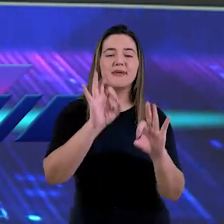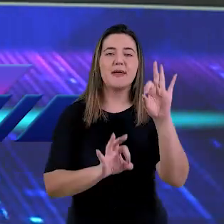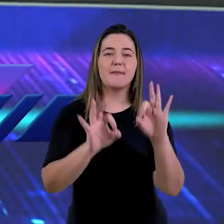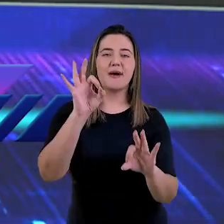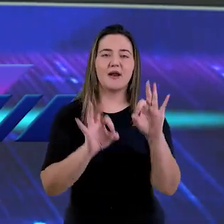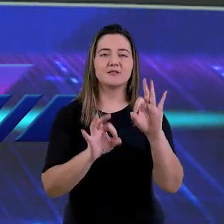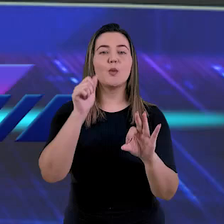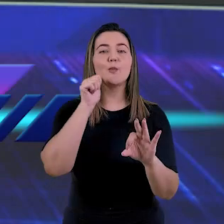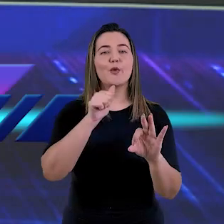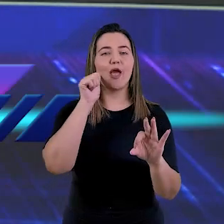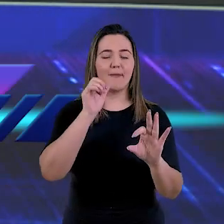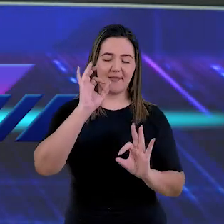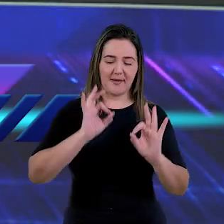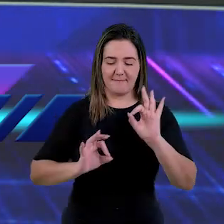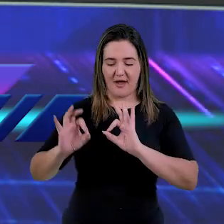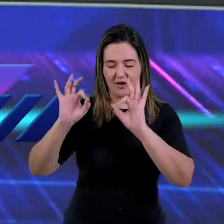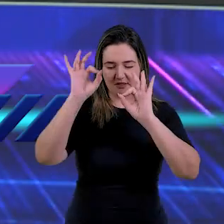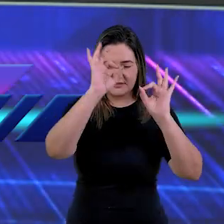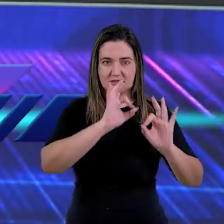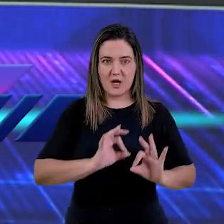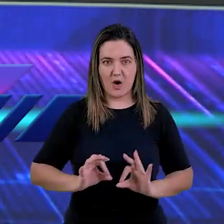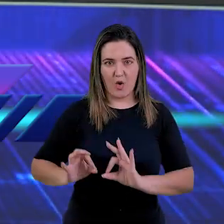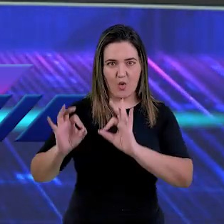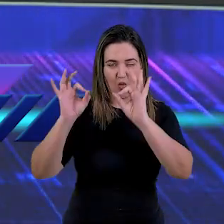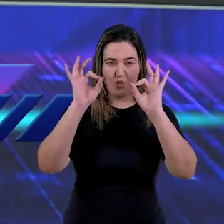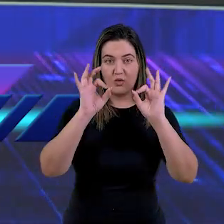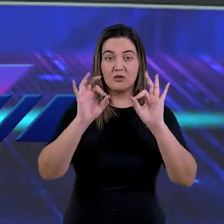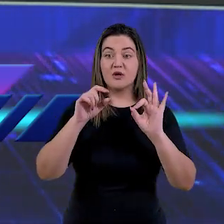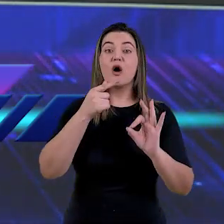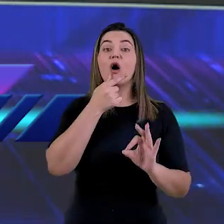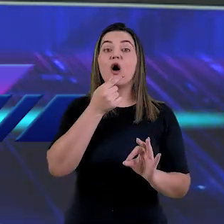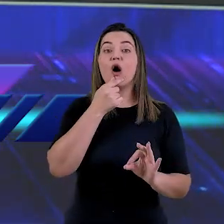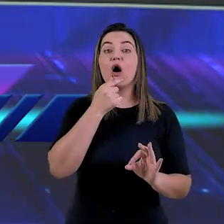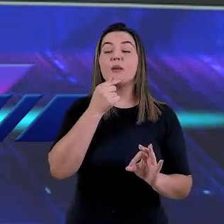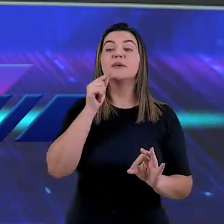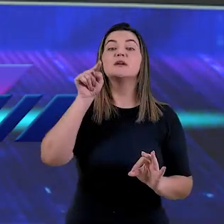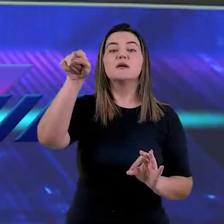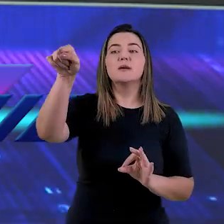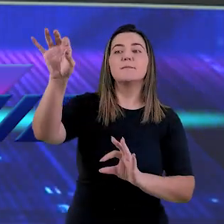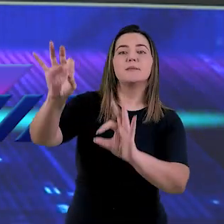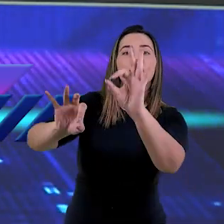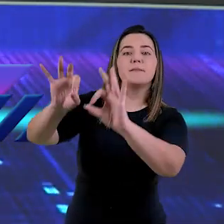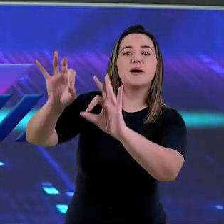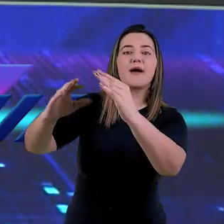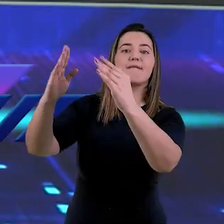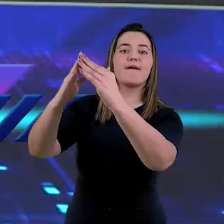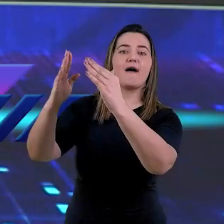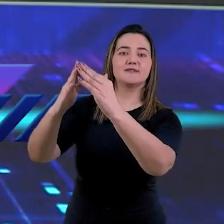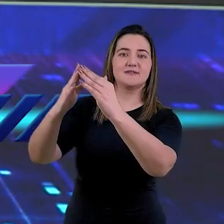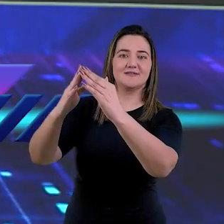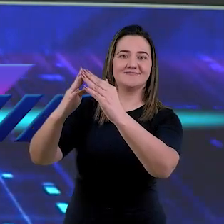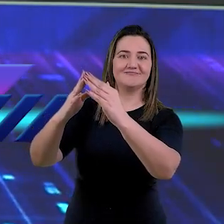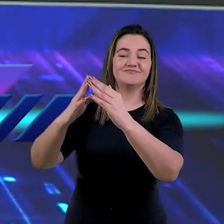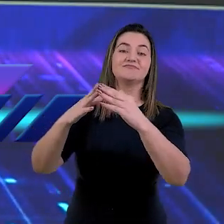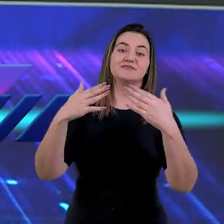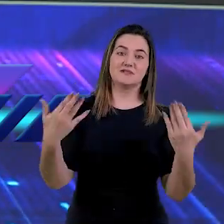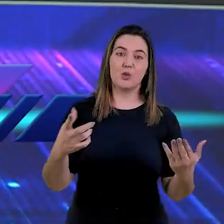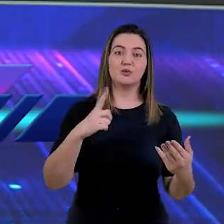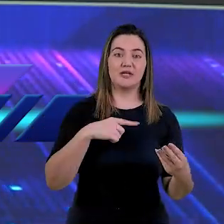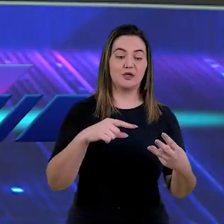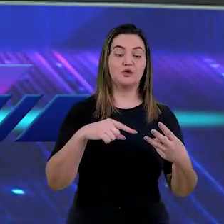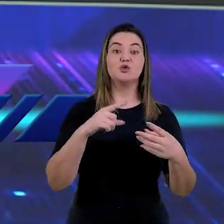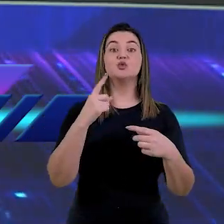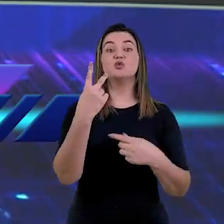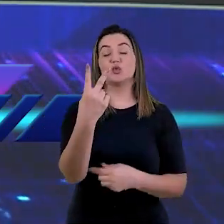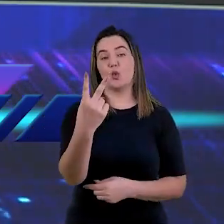pessoal da noiva para o casamento enquanto o noivo deveria preparar a casa. Então, aqui há